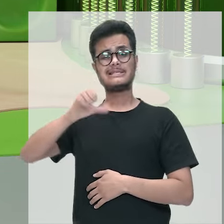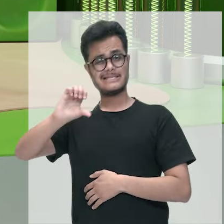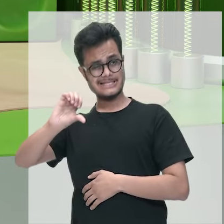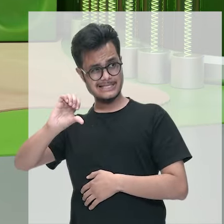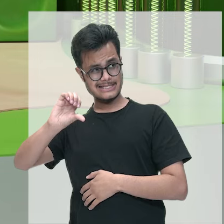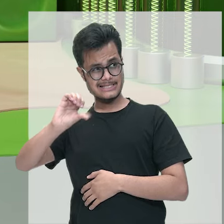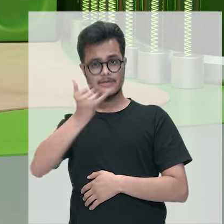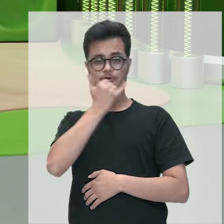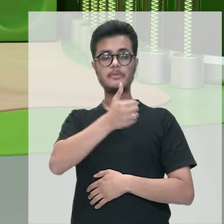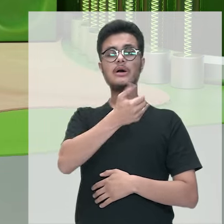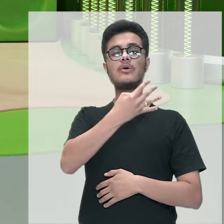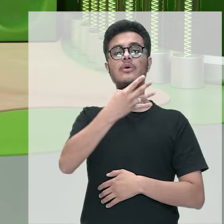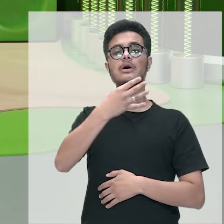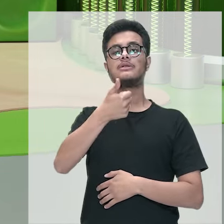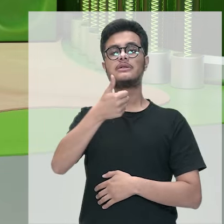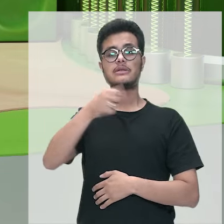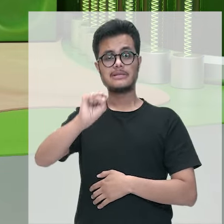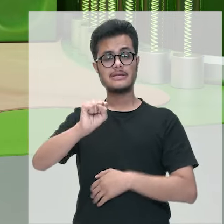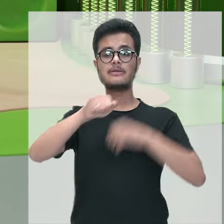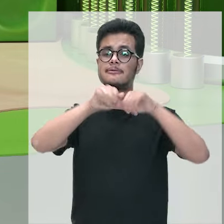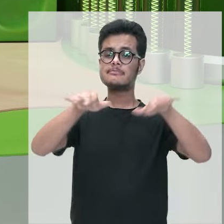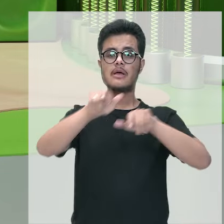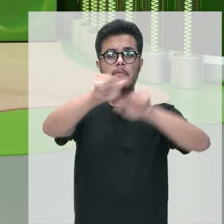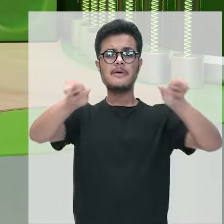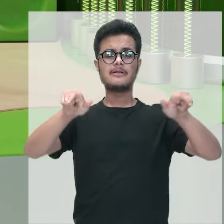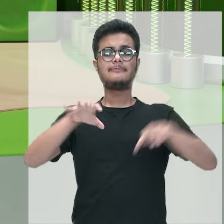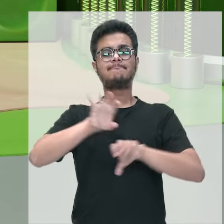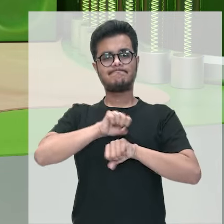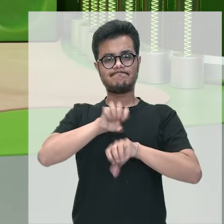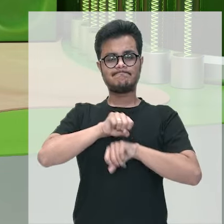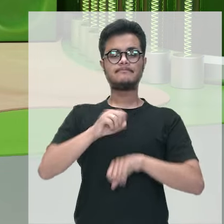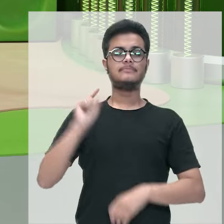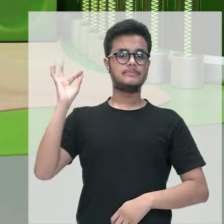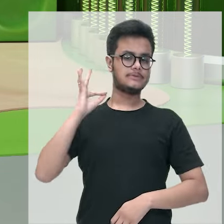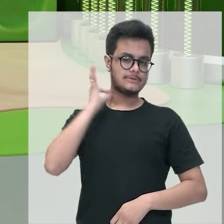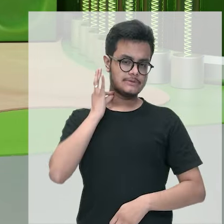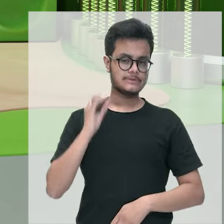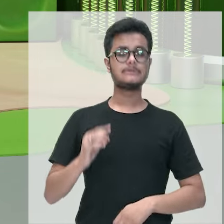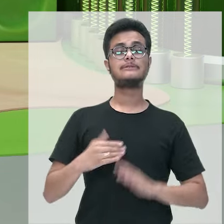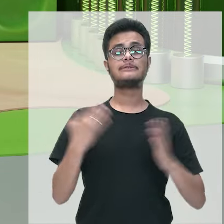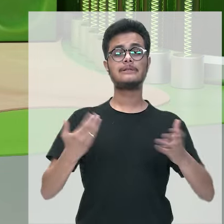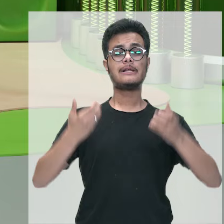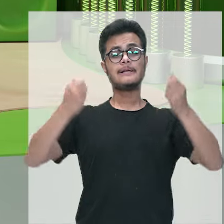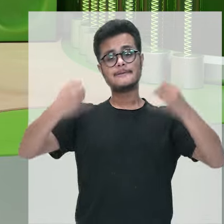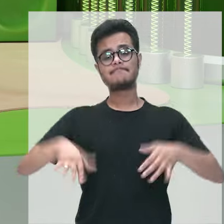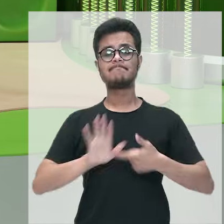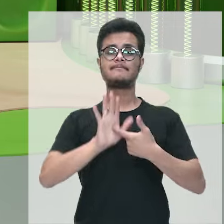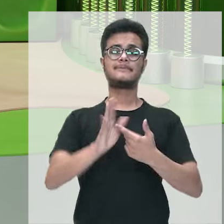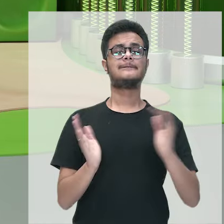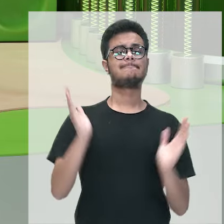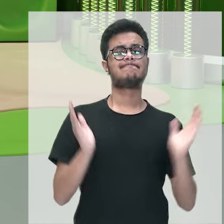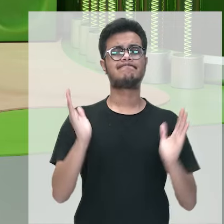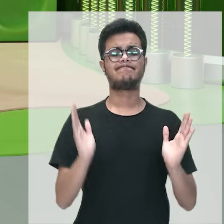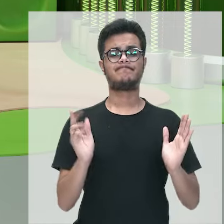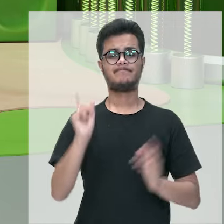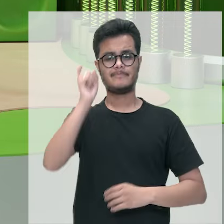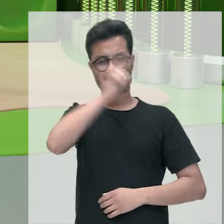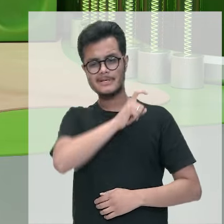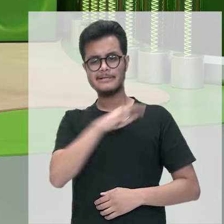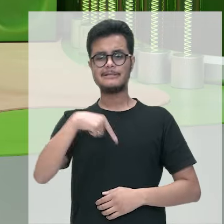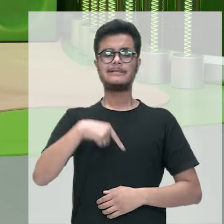casos. Então, todos esses, né, mostram para a gente que nós estamos aí passando, né, por um momento de